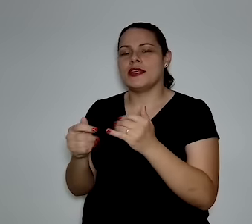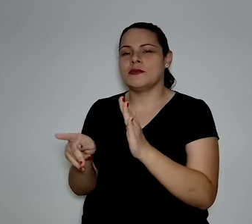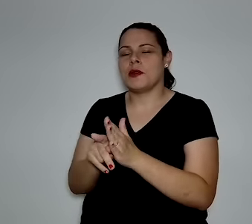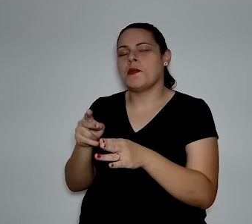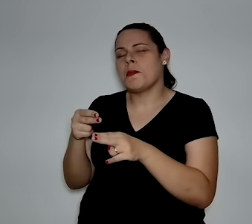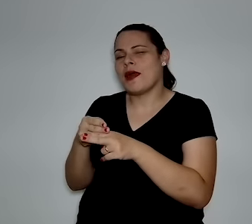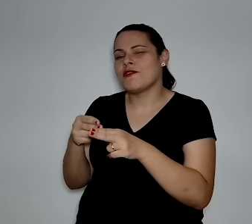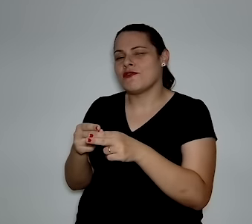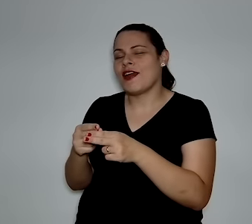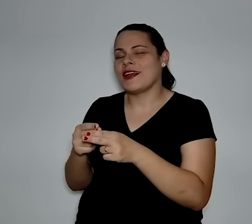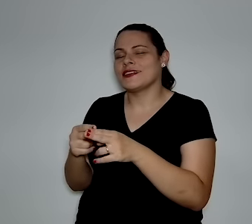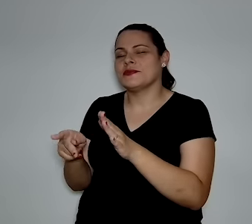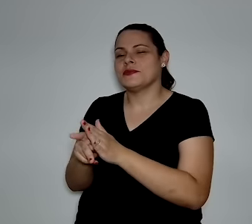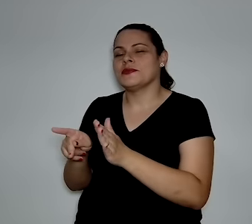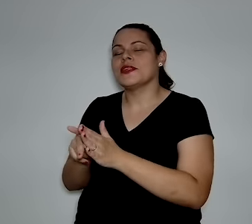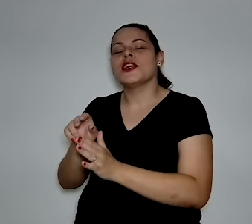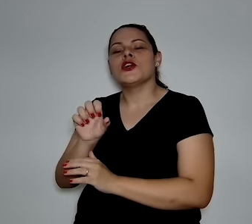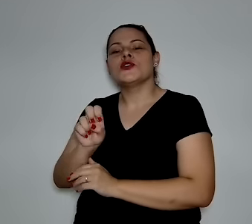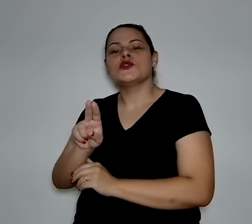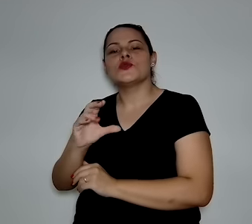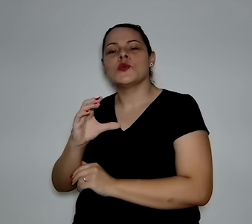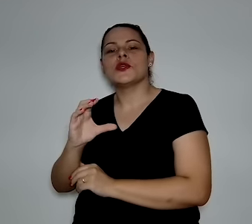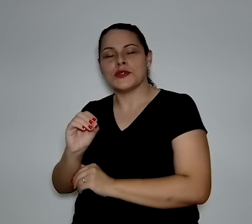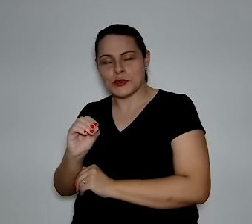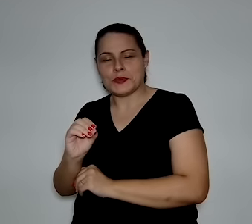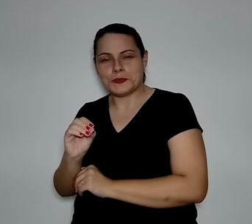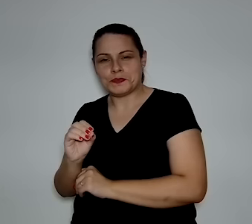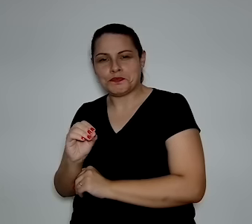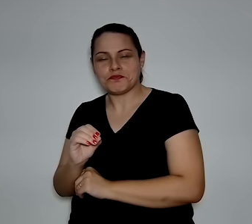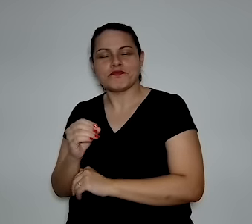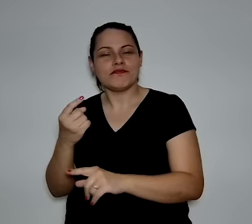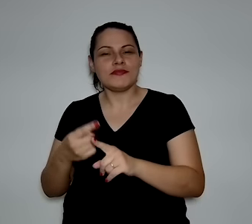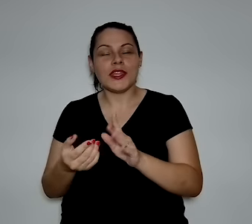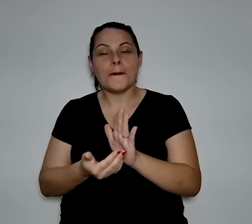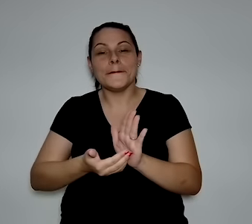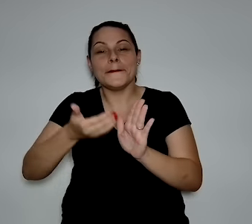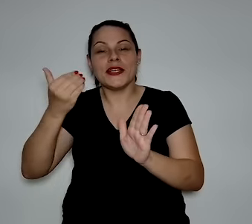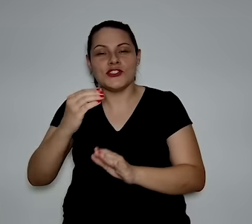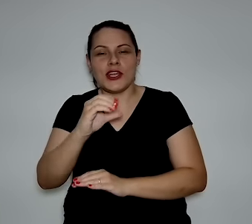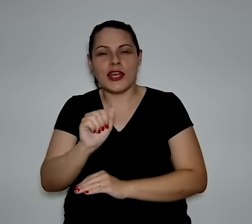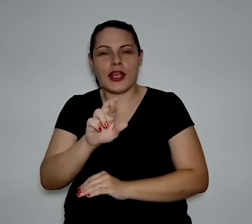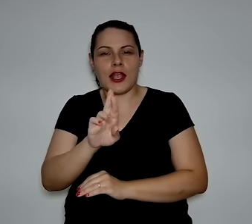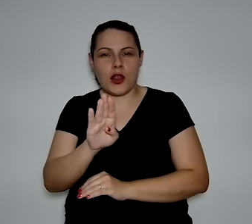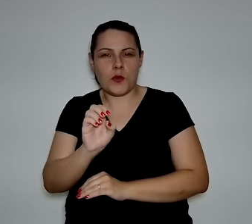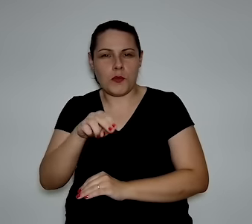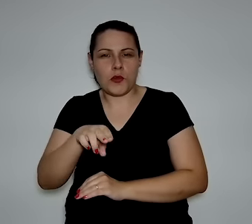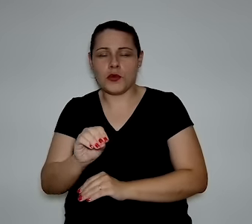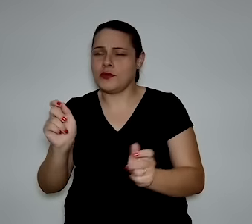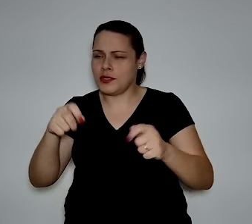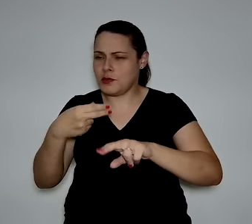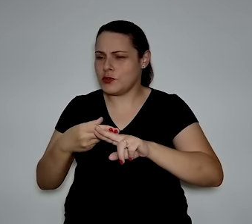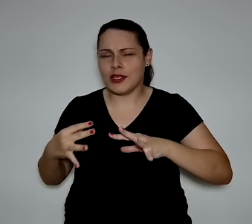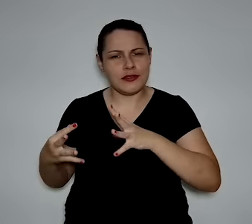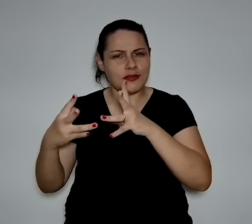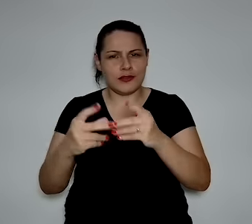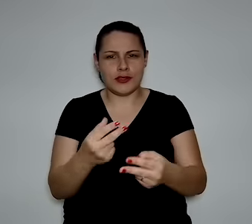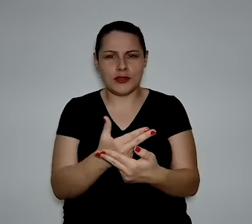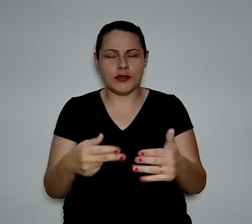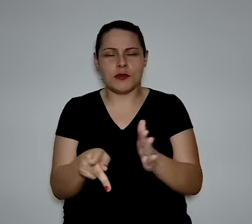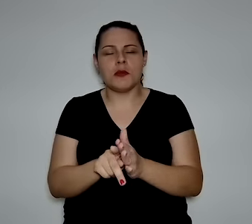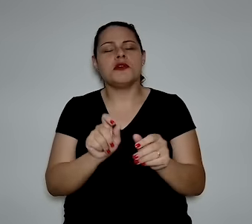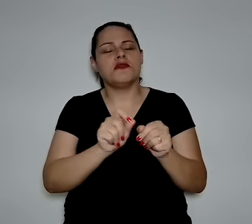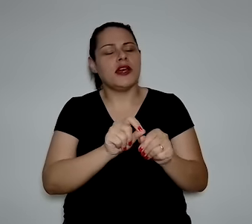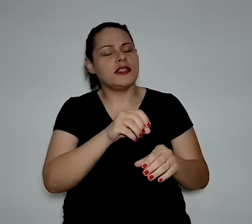de canivete suíço da descarbonização. Ele serve para praticamente todas as aplicações.